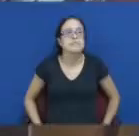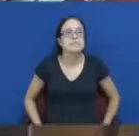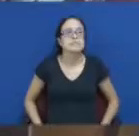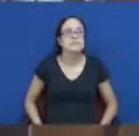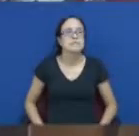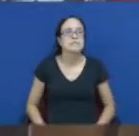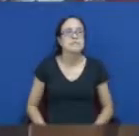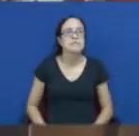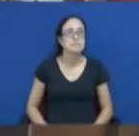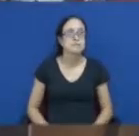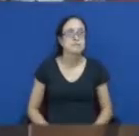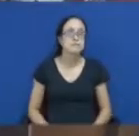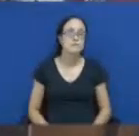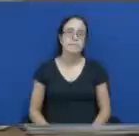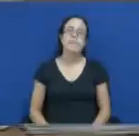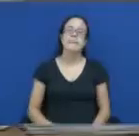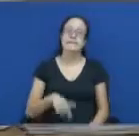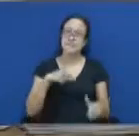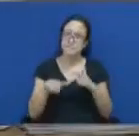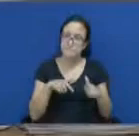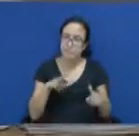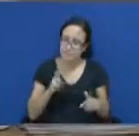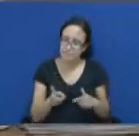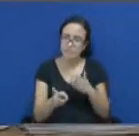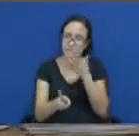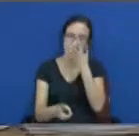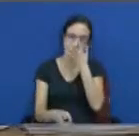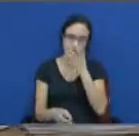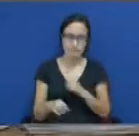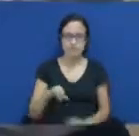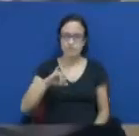Os trabalhos estão reabertos. Com a palavra, o senhor José Oliveira.